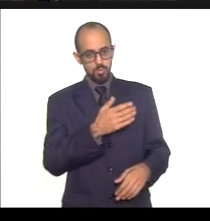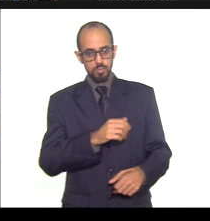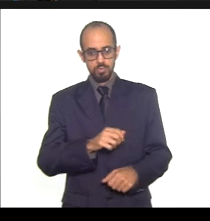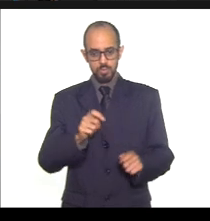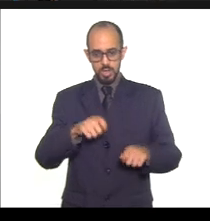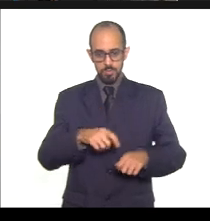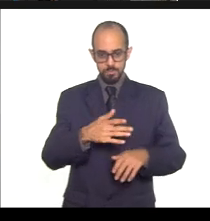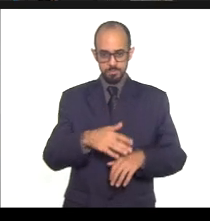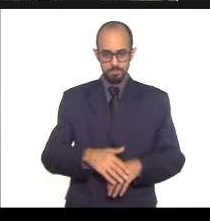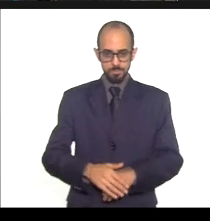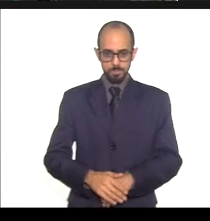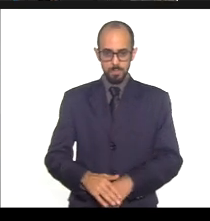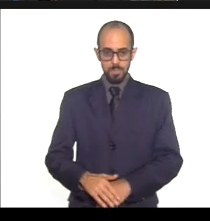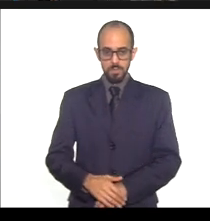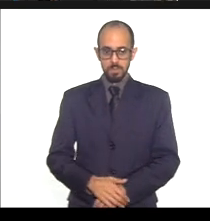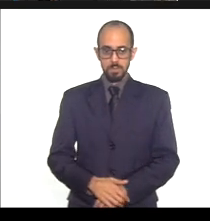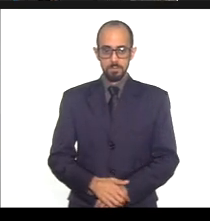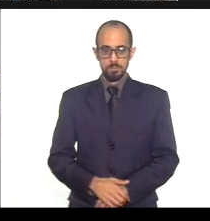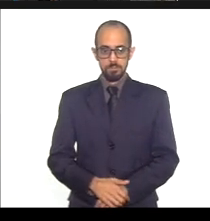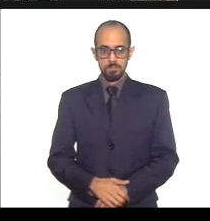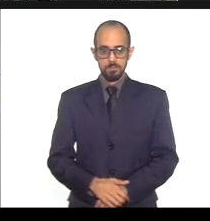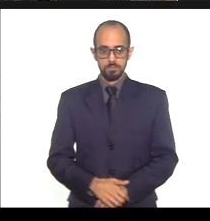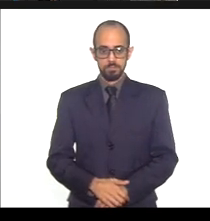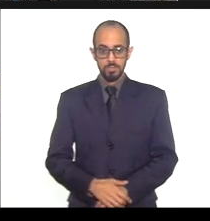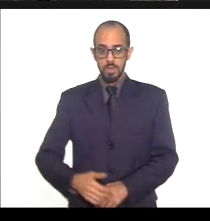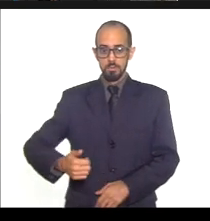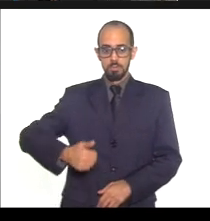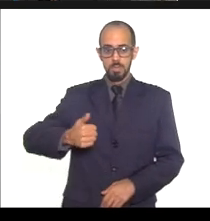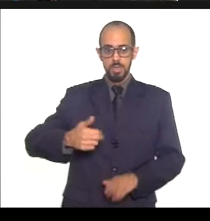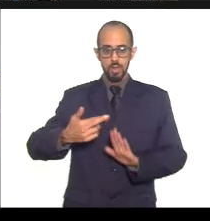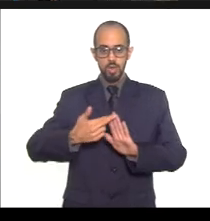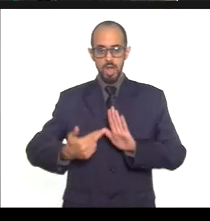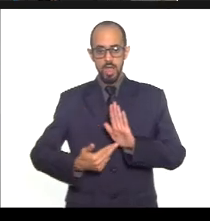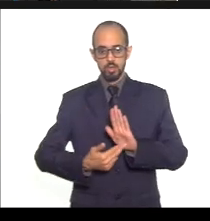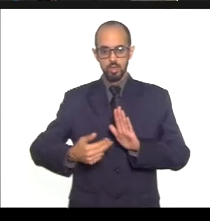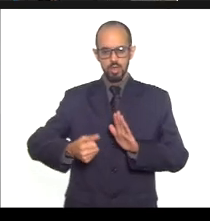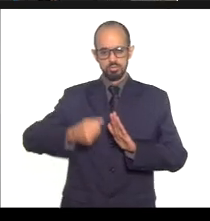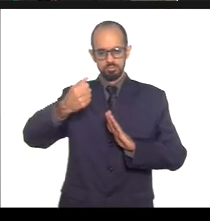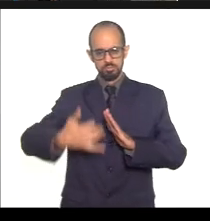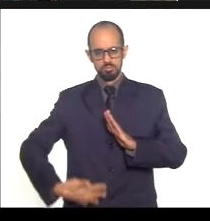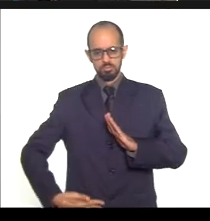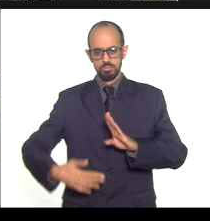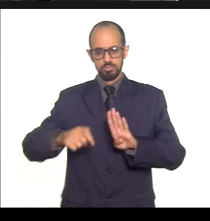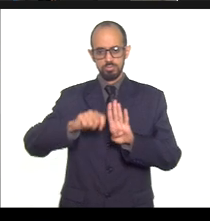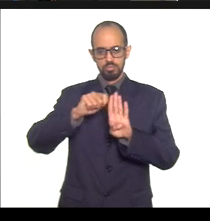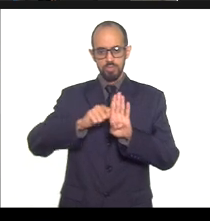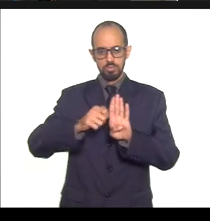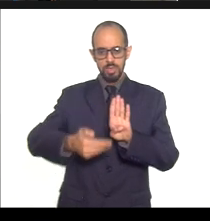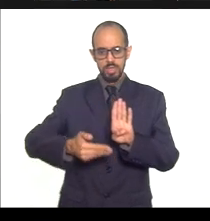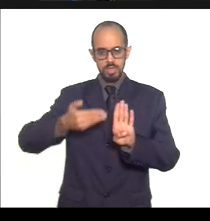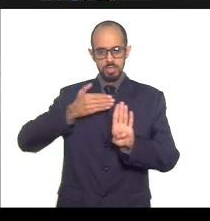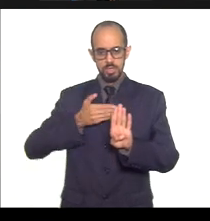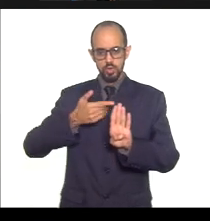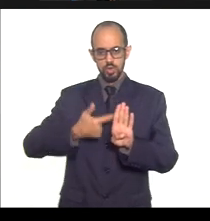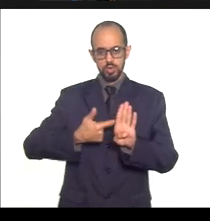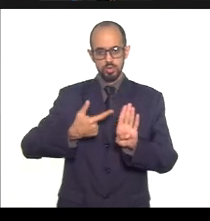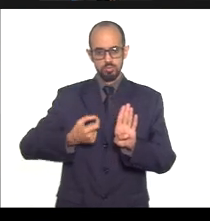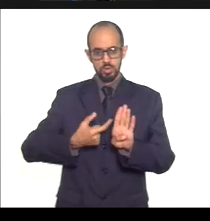agora. Tá. Primeiro relatório detalhado do quadrimestre anterior, 2021.